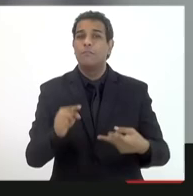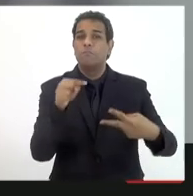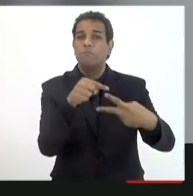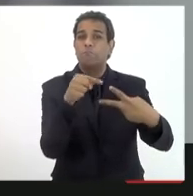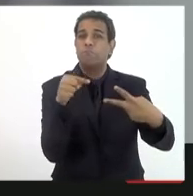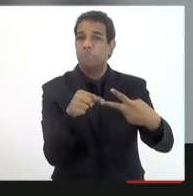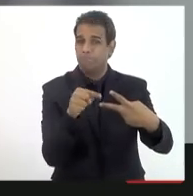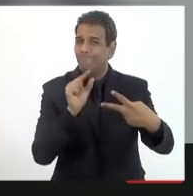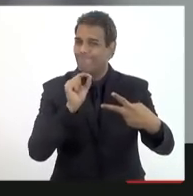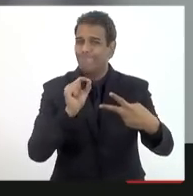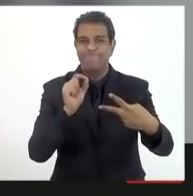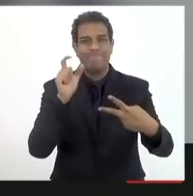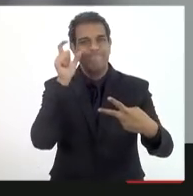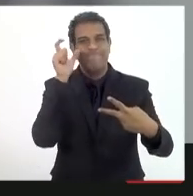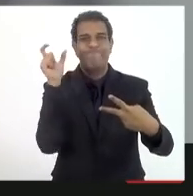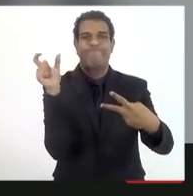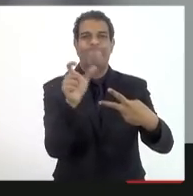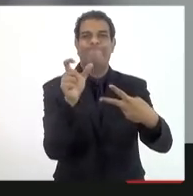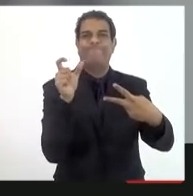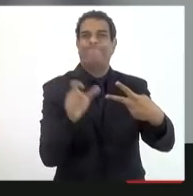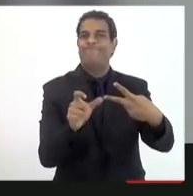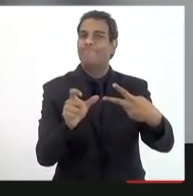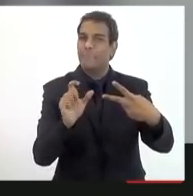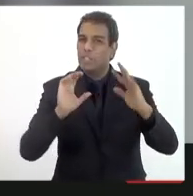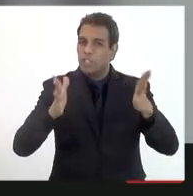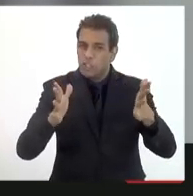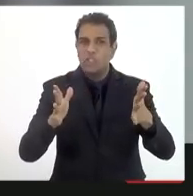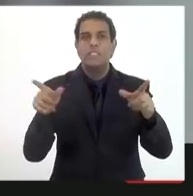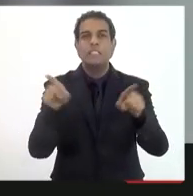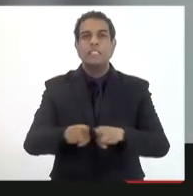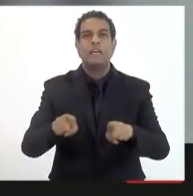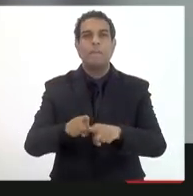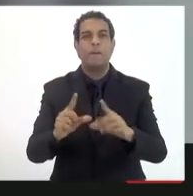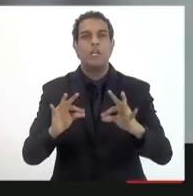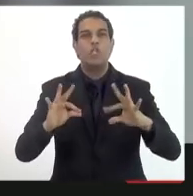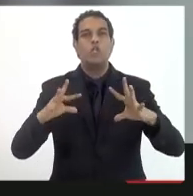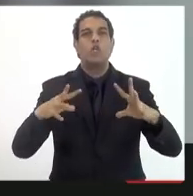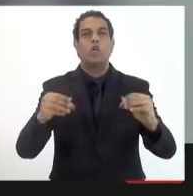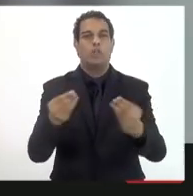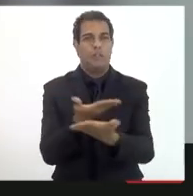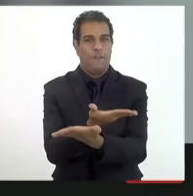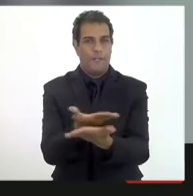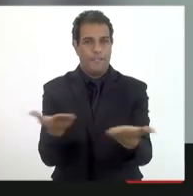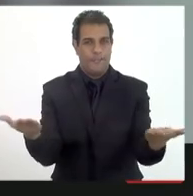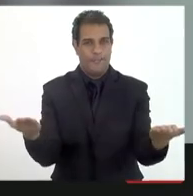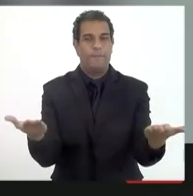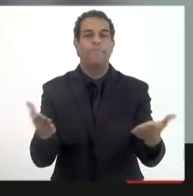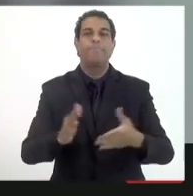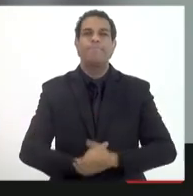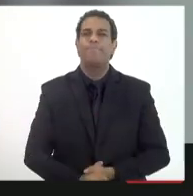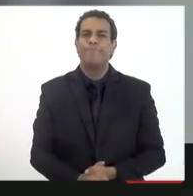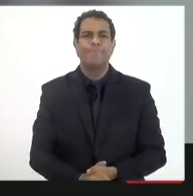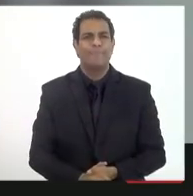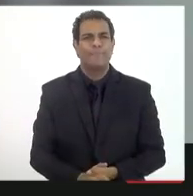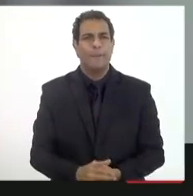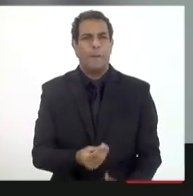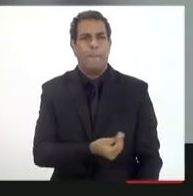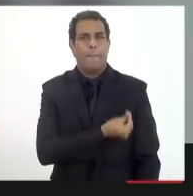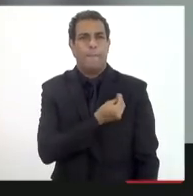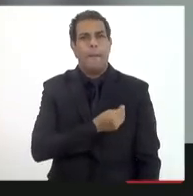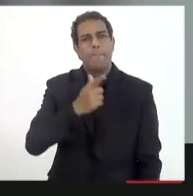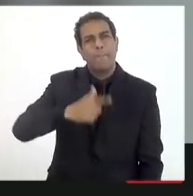dois pontos específicos muito bem contemplado também o Gerson e todos os outros colegas aqui a dele e tantos outros